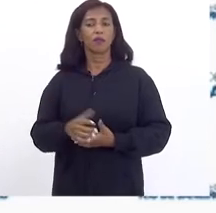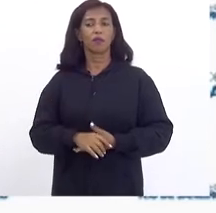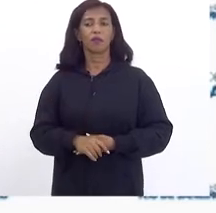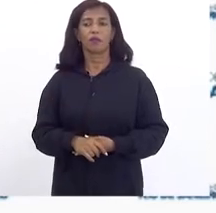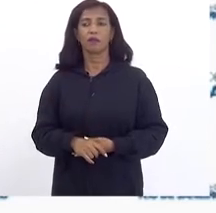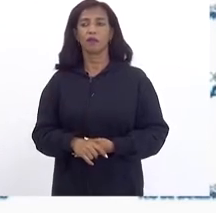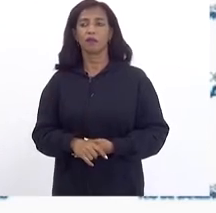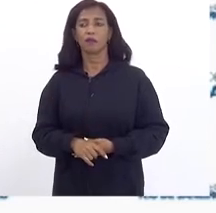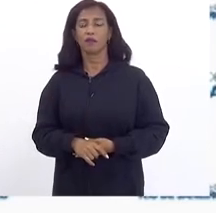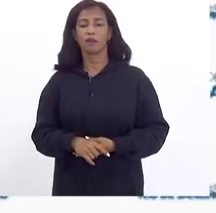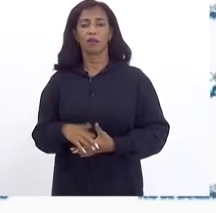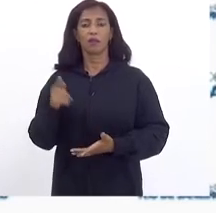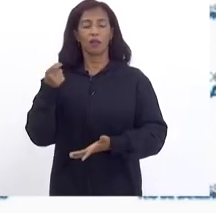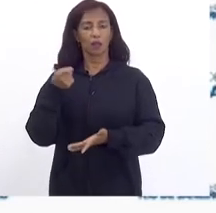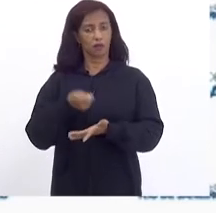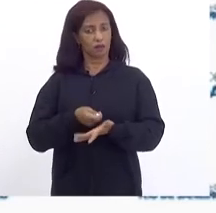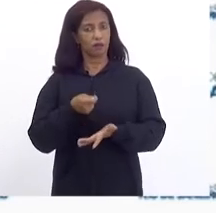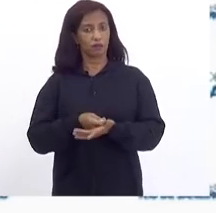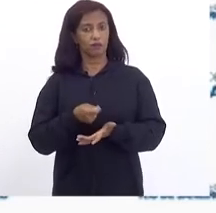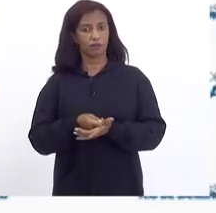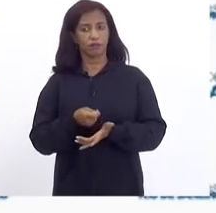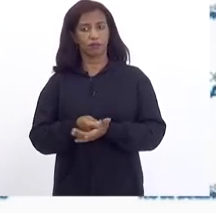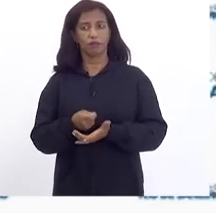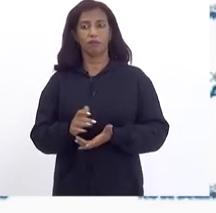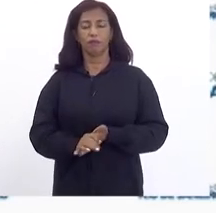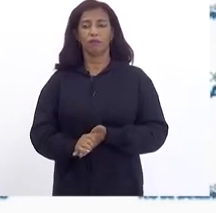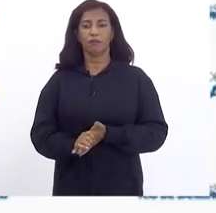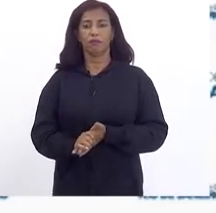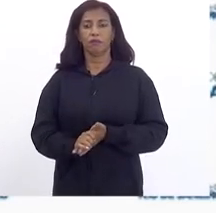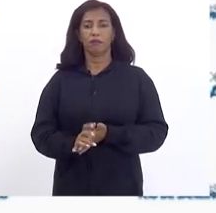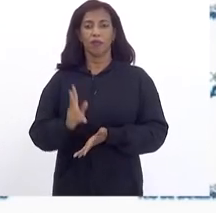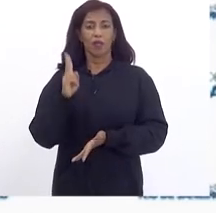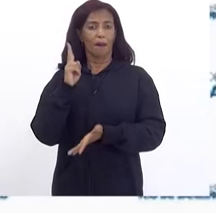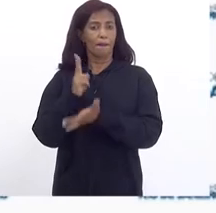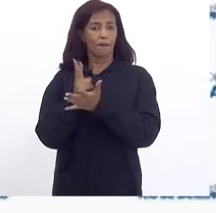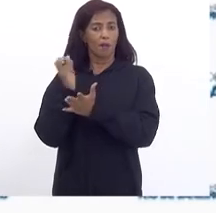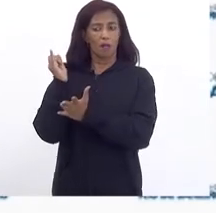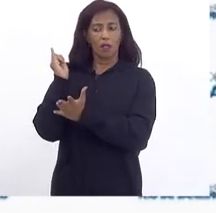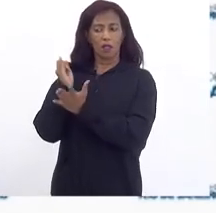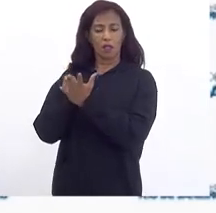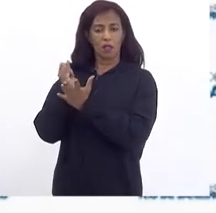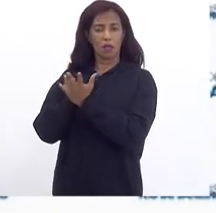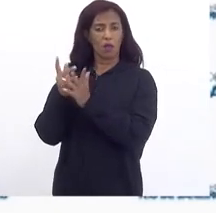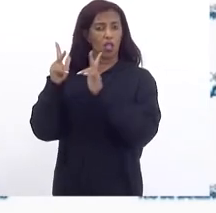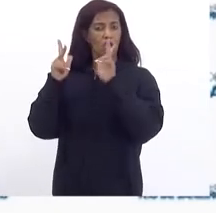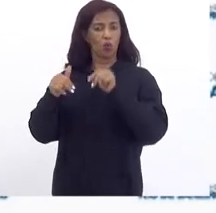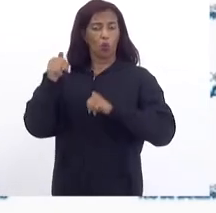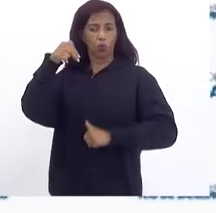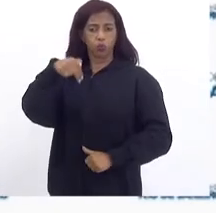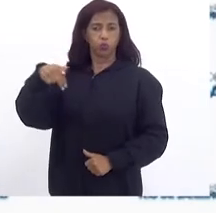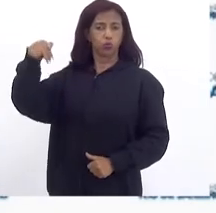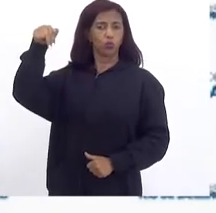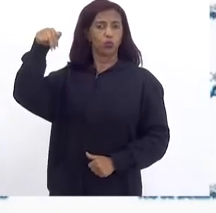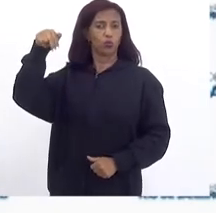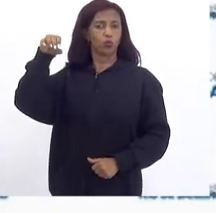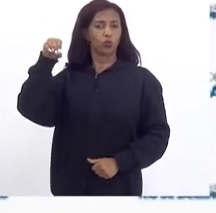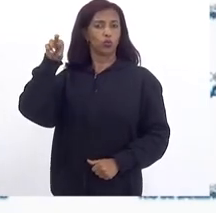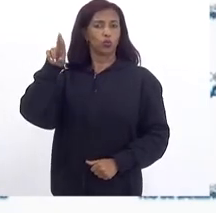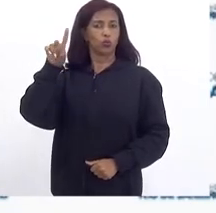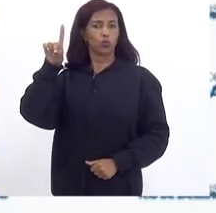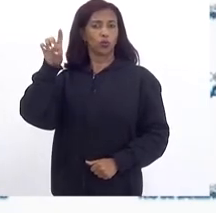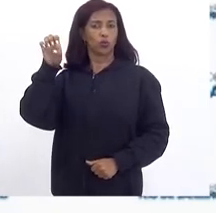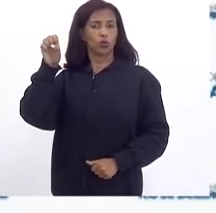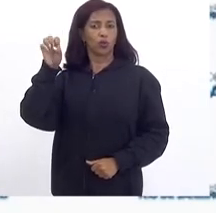A garantia Da mesma Alíquota Praticada No Nordeste Né Que é uma